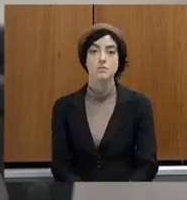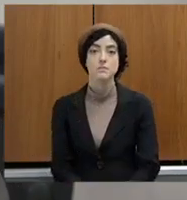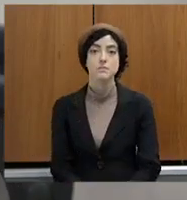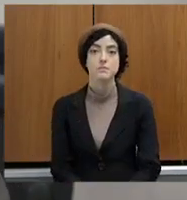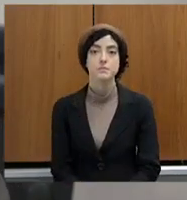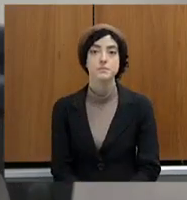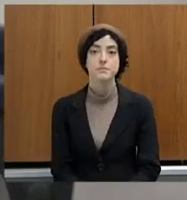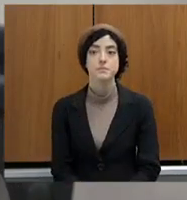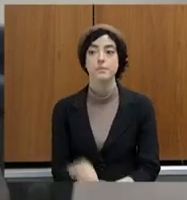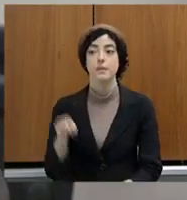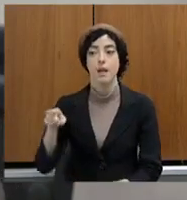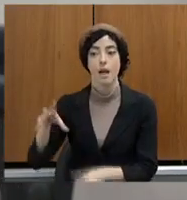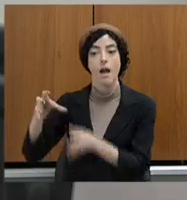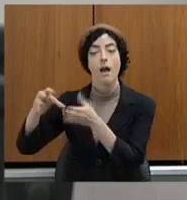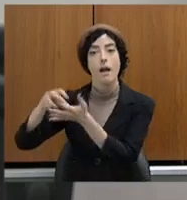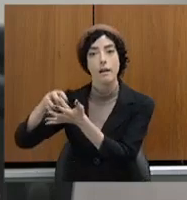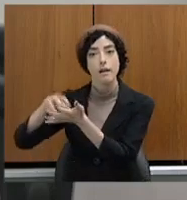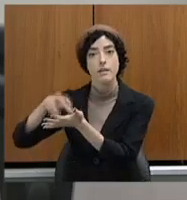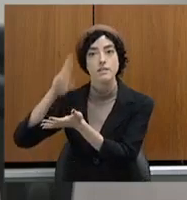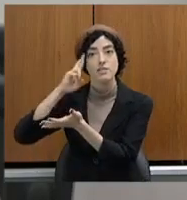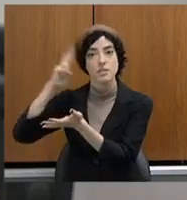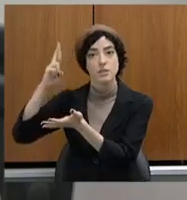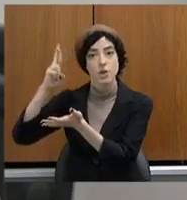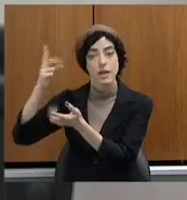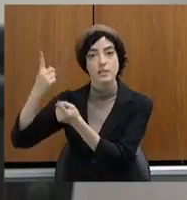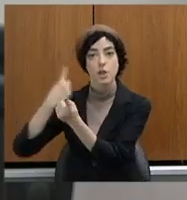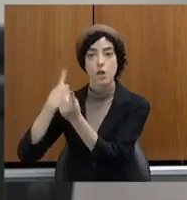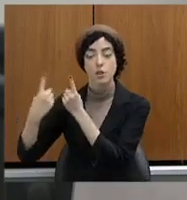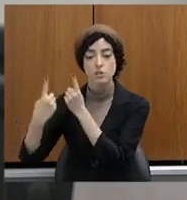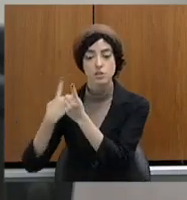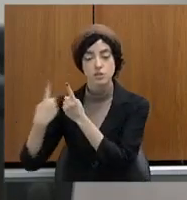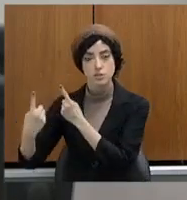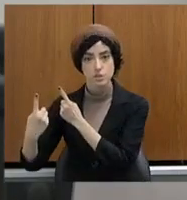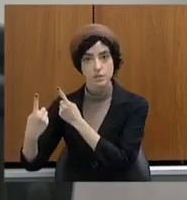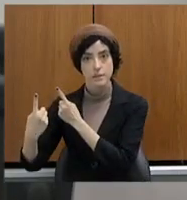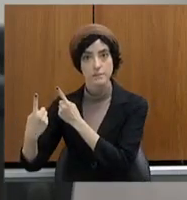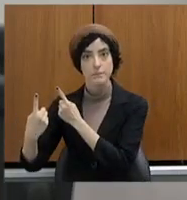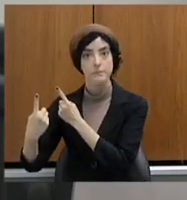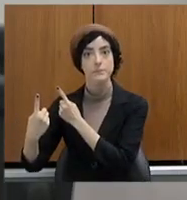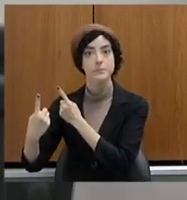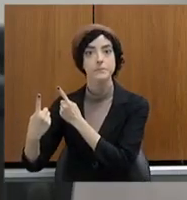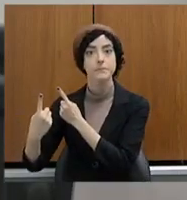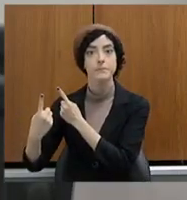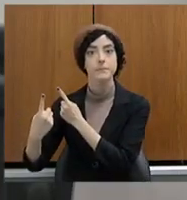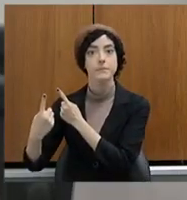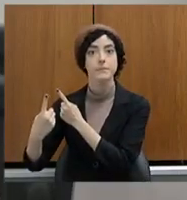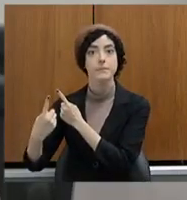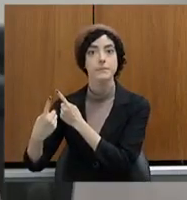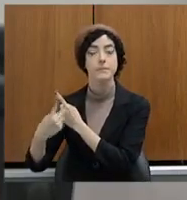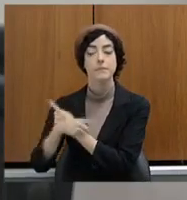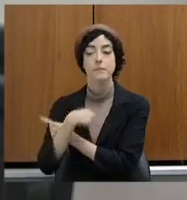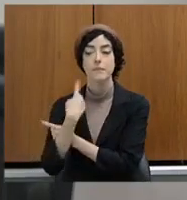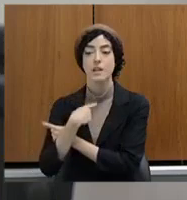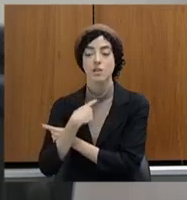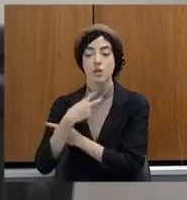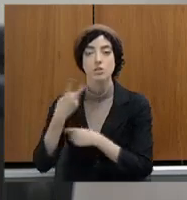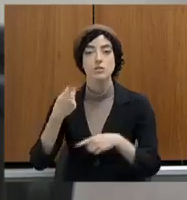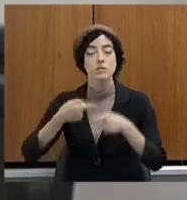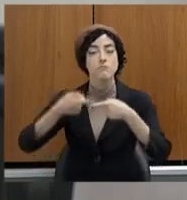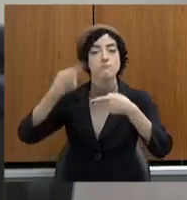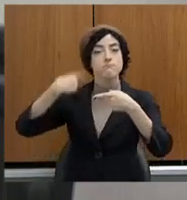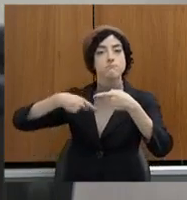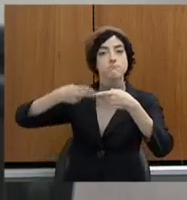de duas semanas, de emenda parlamentar, nós destinamos, ainda tem 135 fogões, 75 TVs